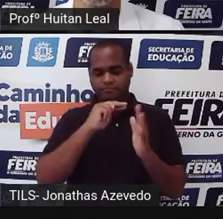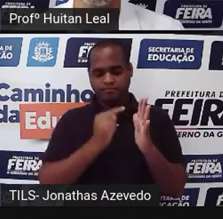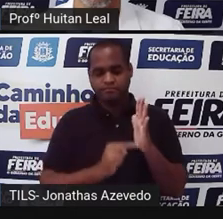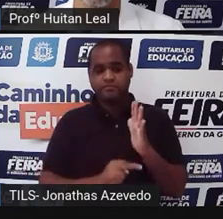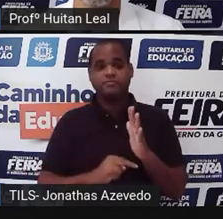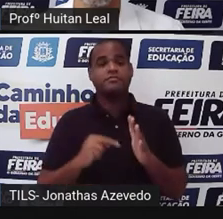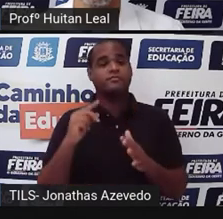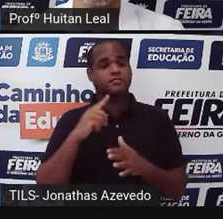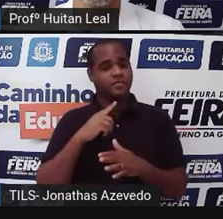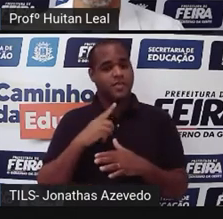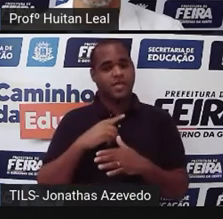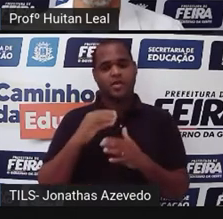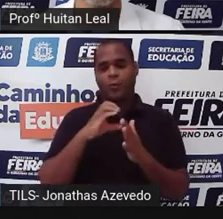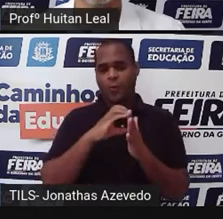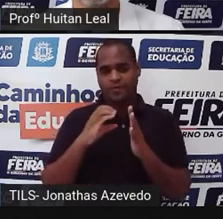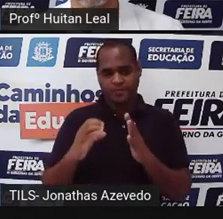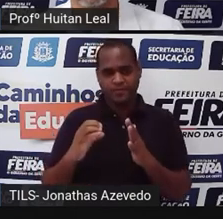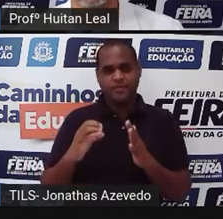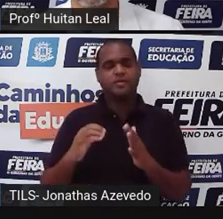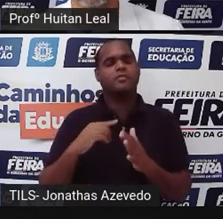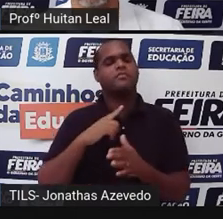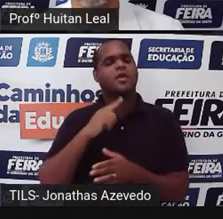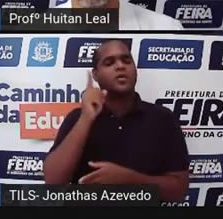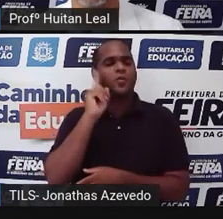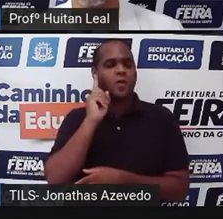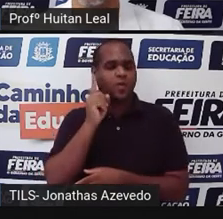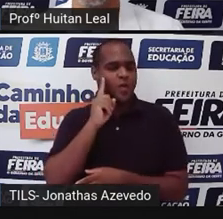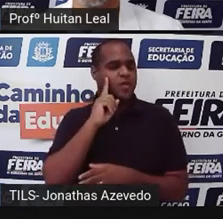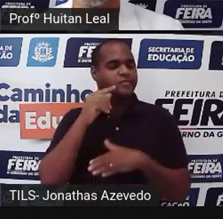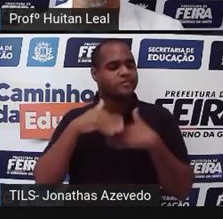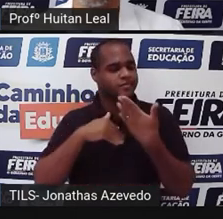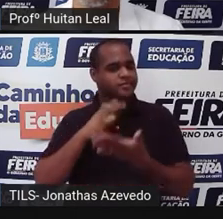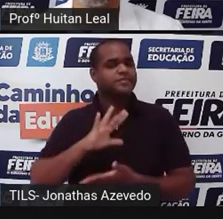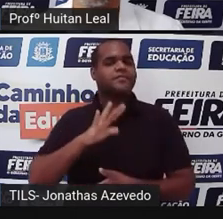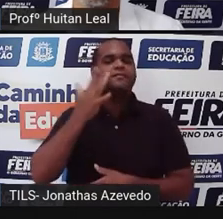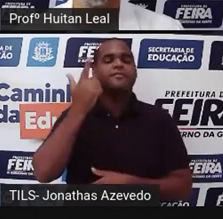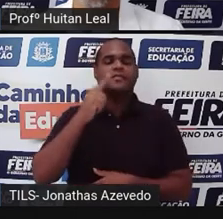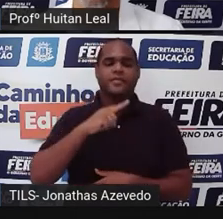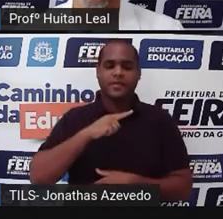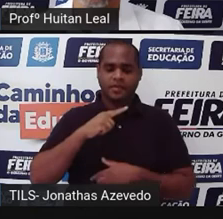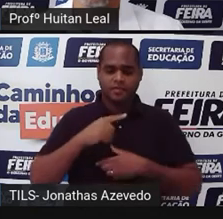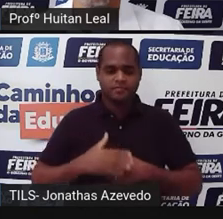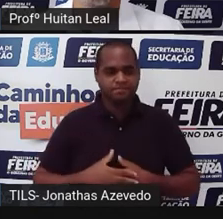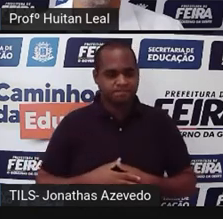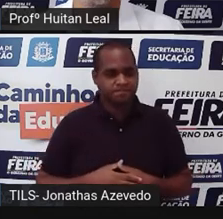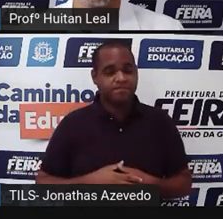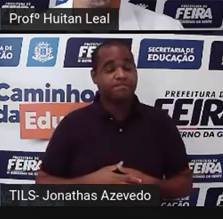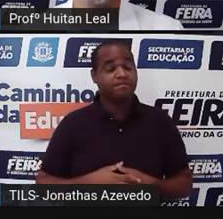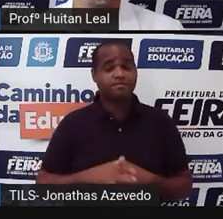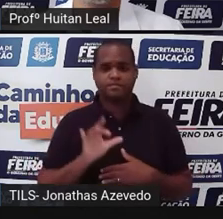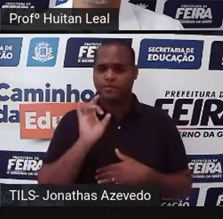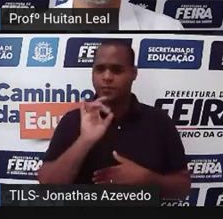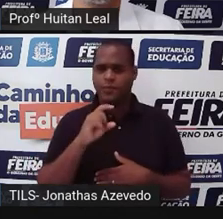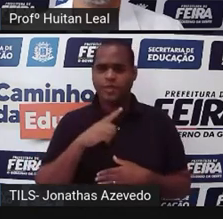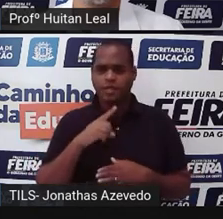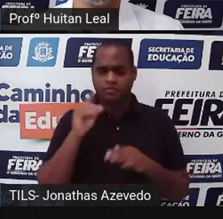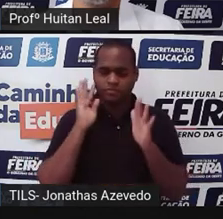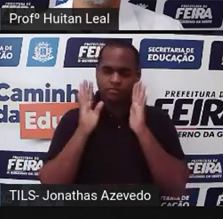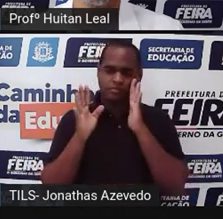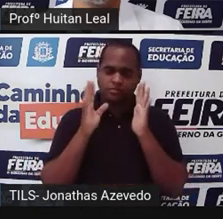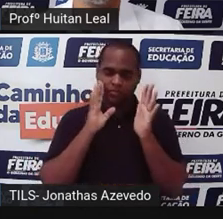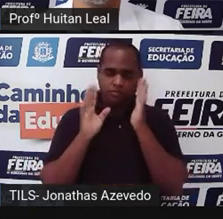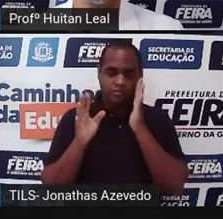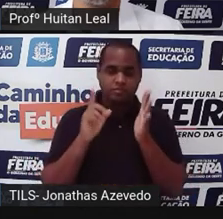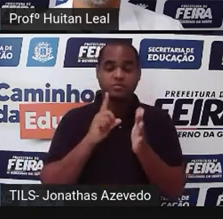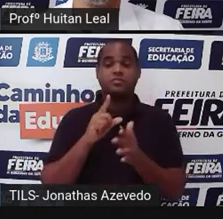uma crônica. Fatos do cotidiano, não só os fatos que a gente vai refletir, mas